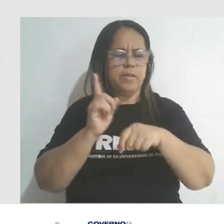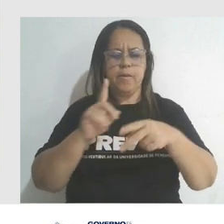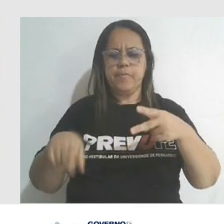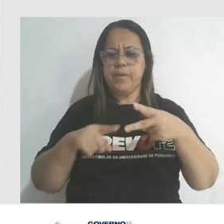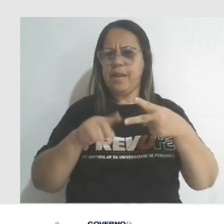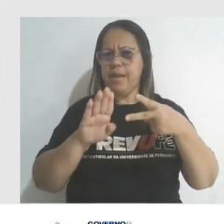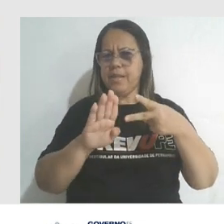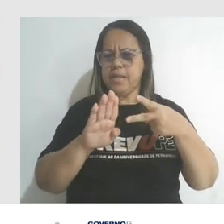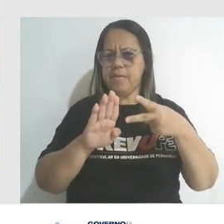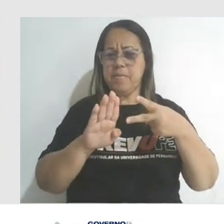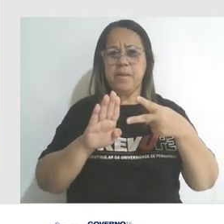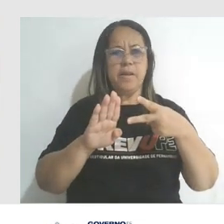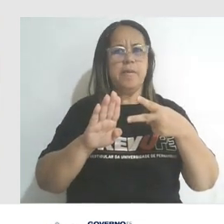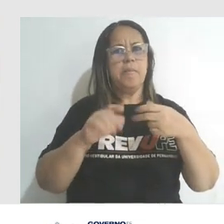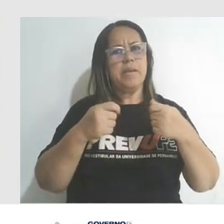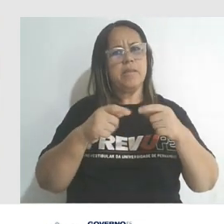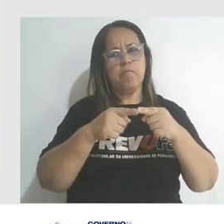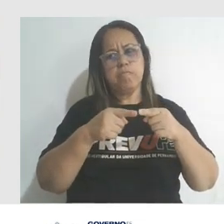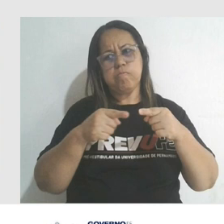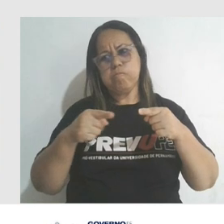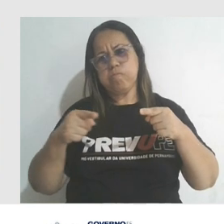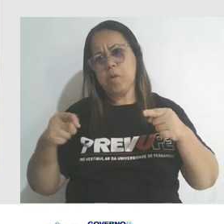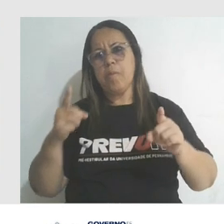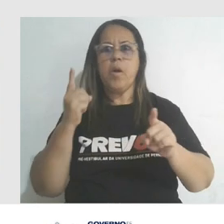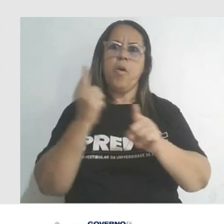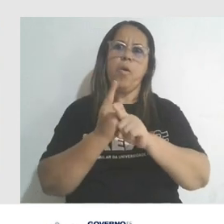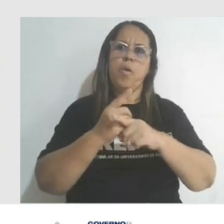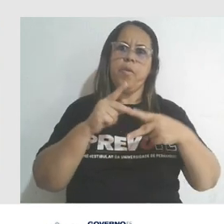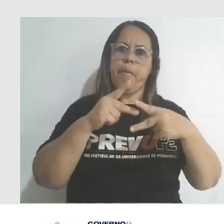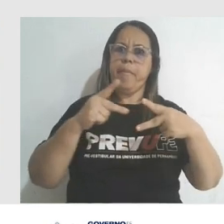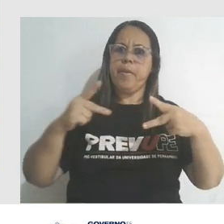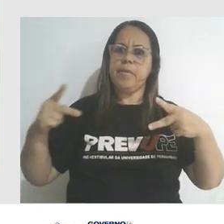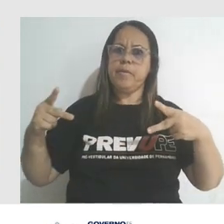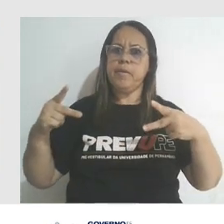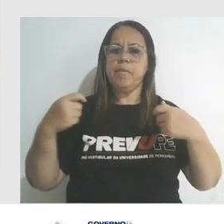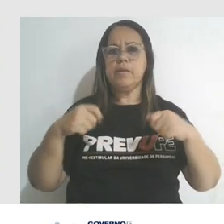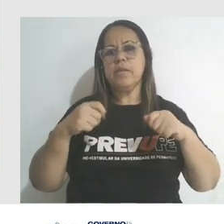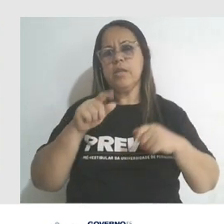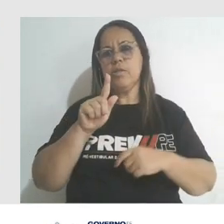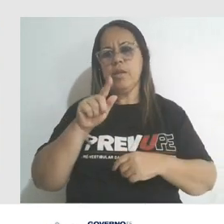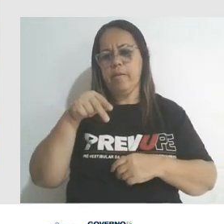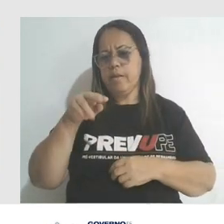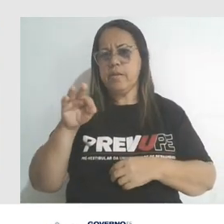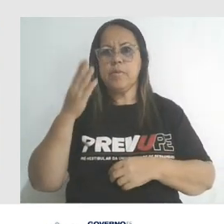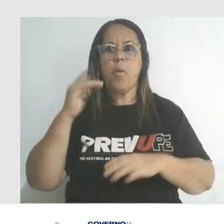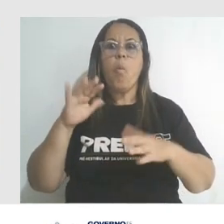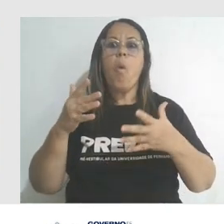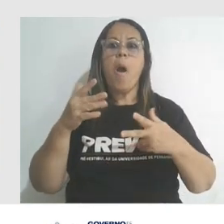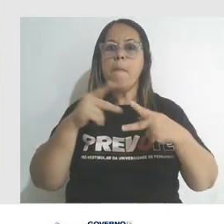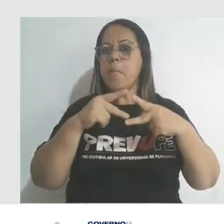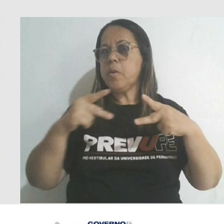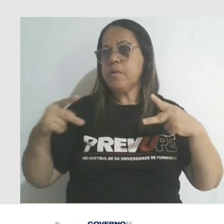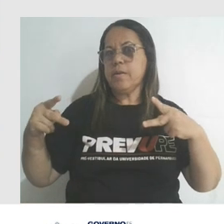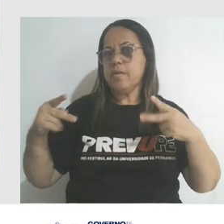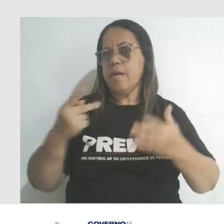precisaria de um trecho muito longo, né? Porque eu preciso do gene inteiro para saber que proteína vai ser produzida a partir